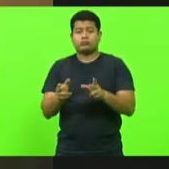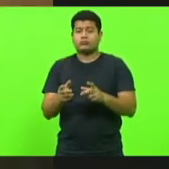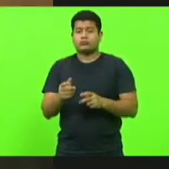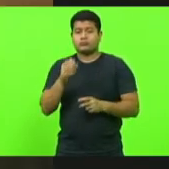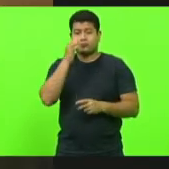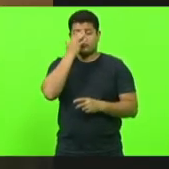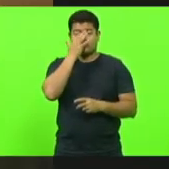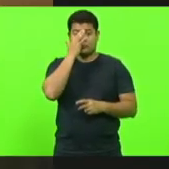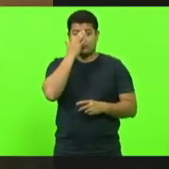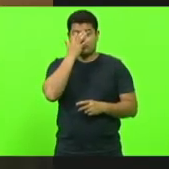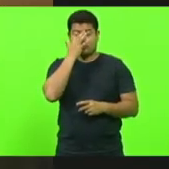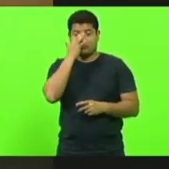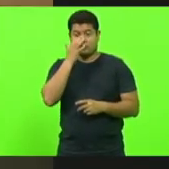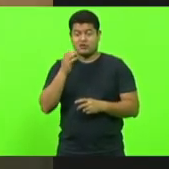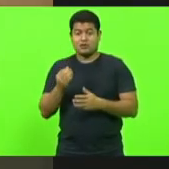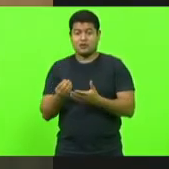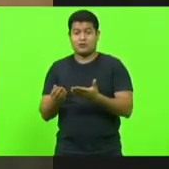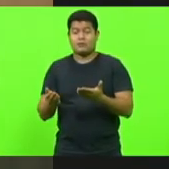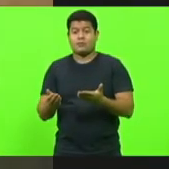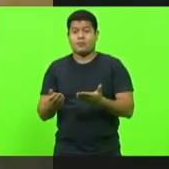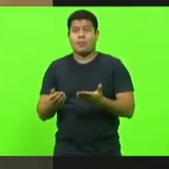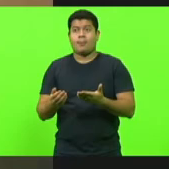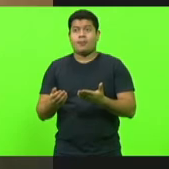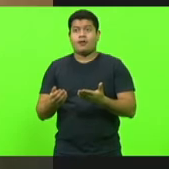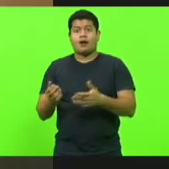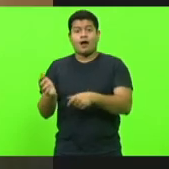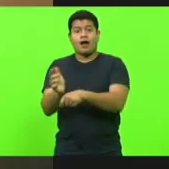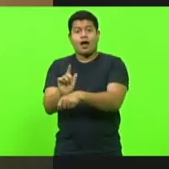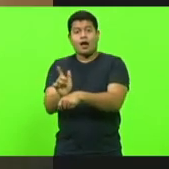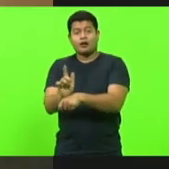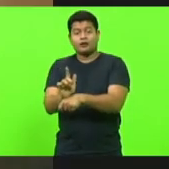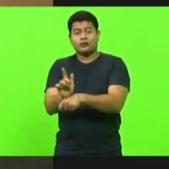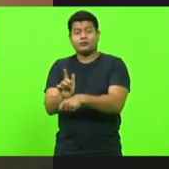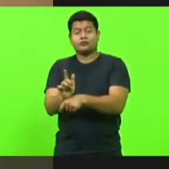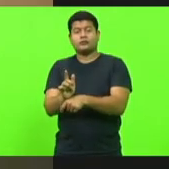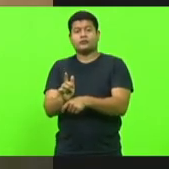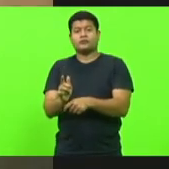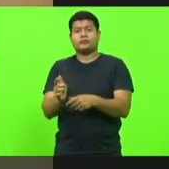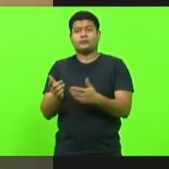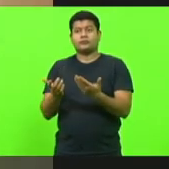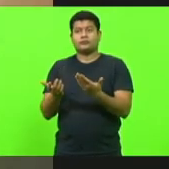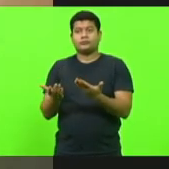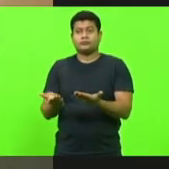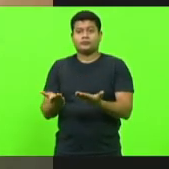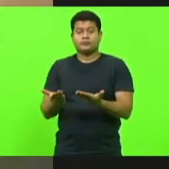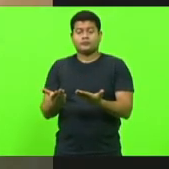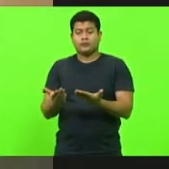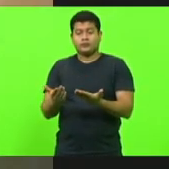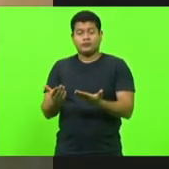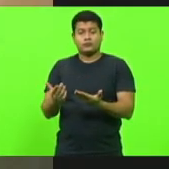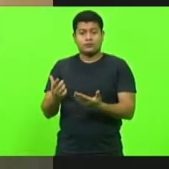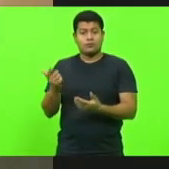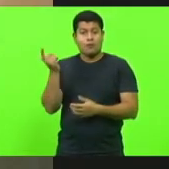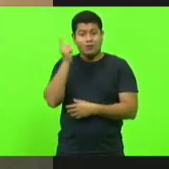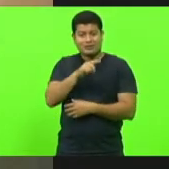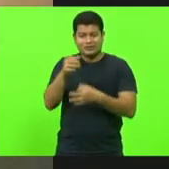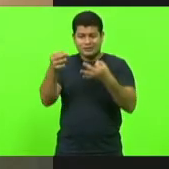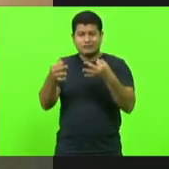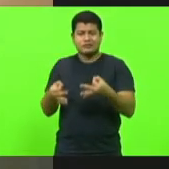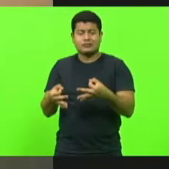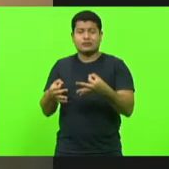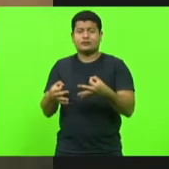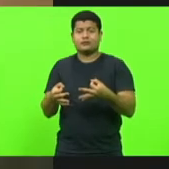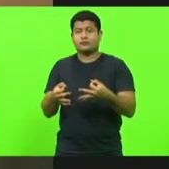os gestos reconhecer a gestão quando ela realmente acerta até eu tive o